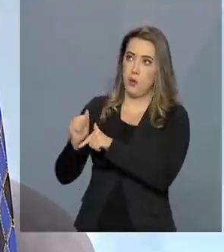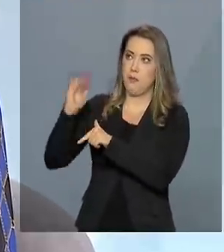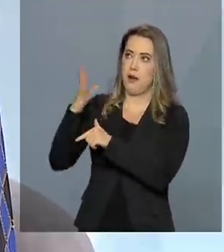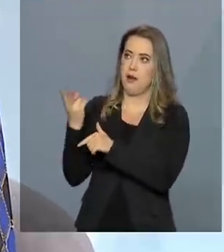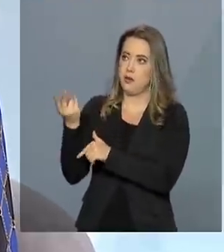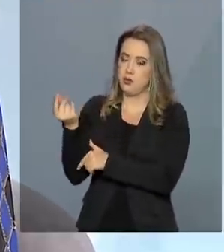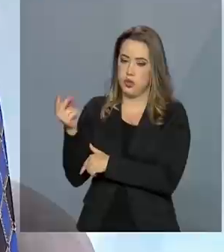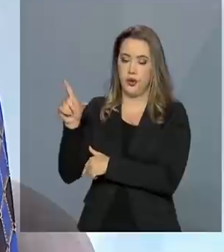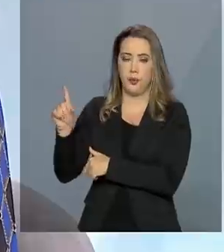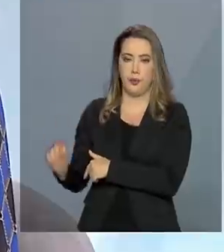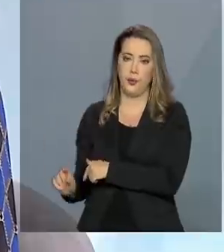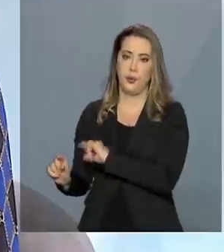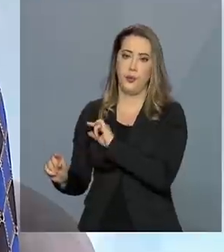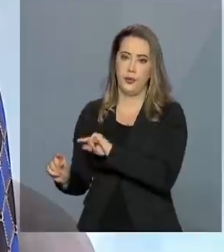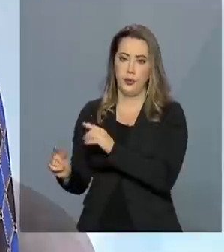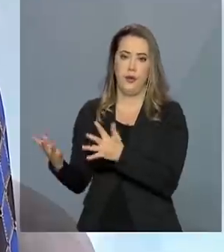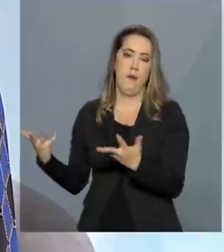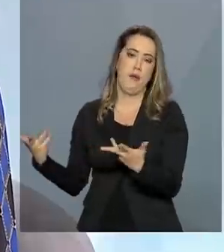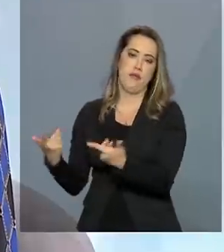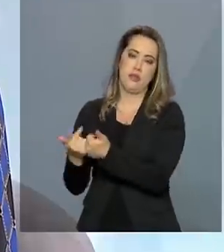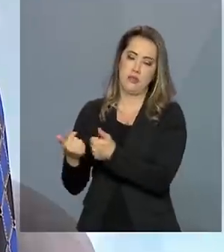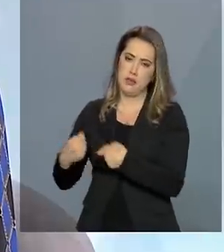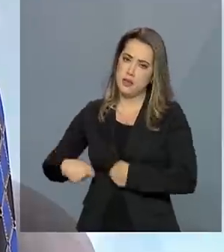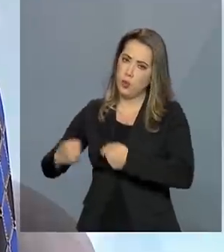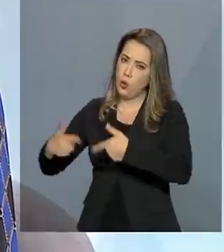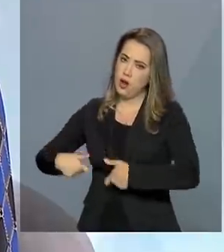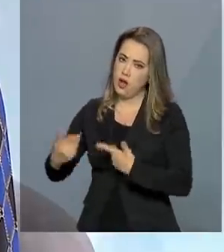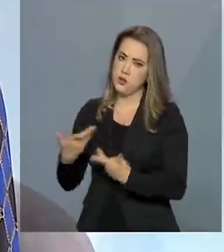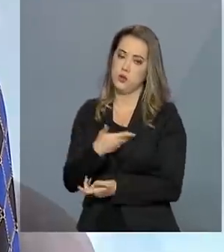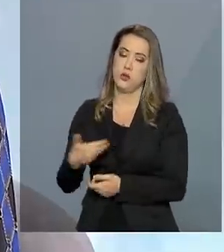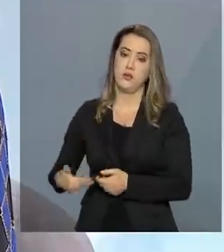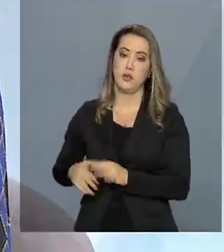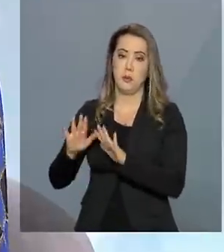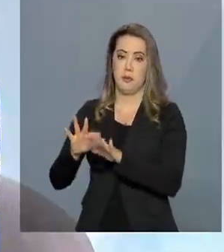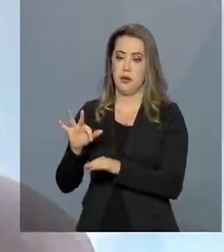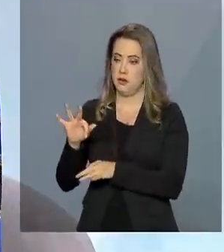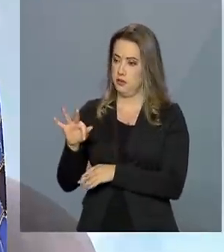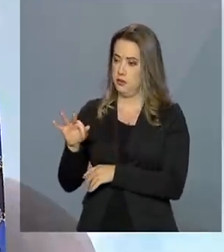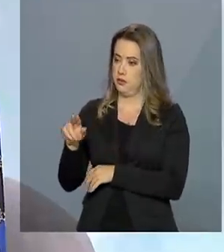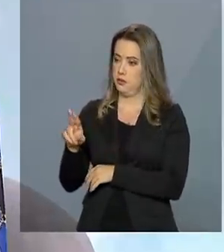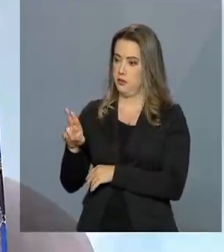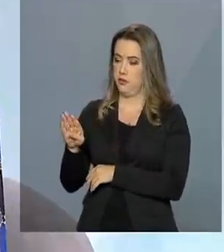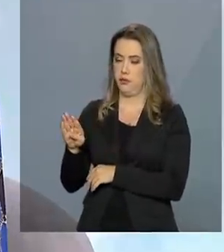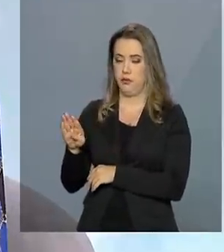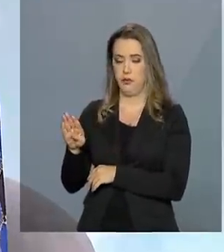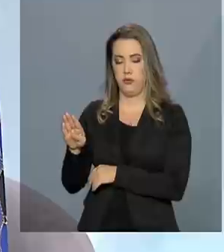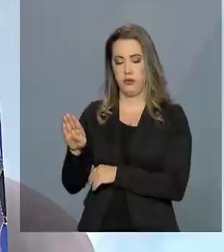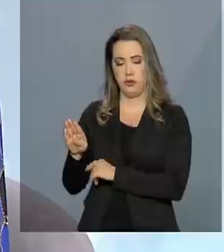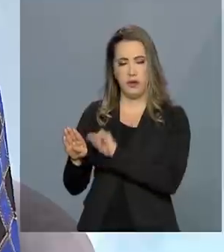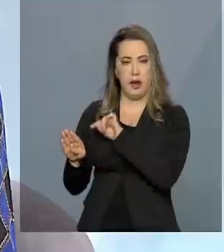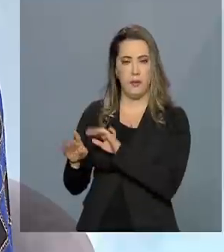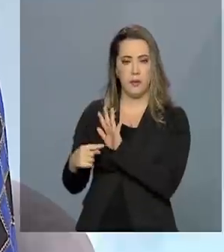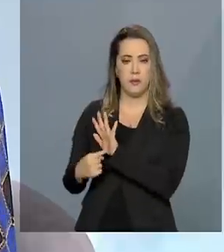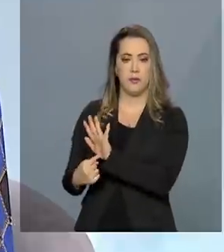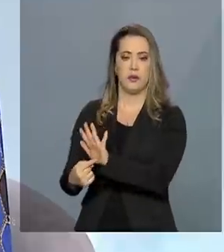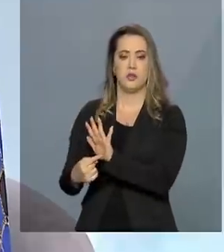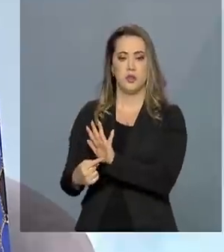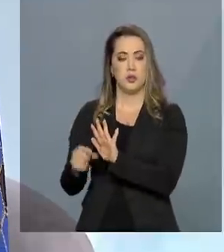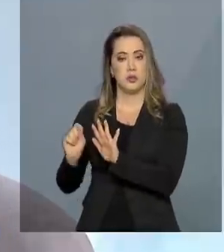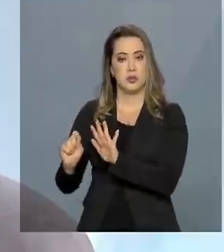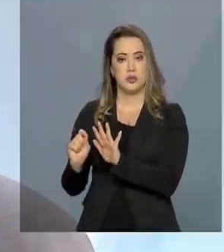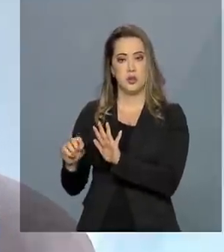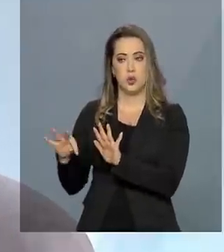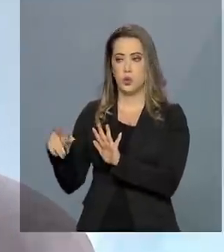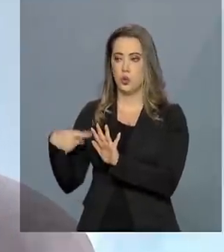buscar a eficiência do gasto público. Mas, no caso do Fundeb, é lógico que todos precisamos